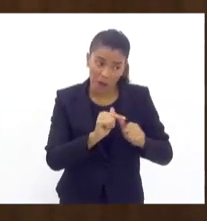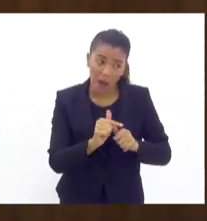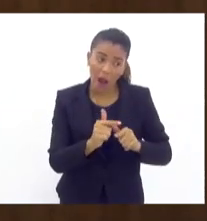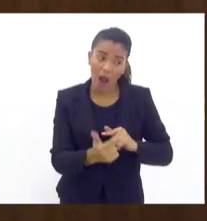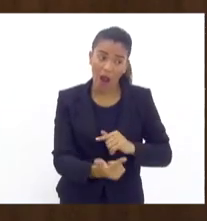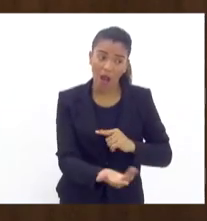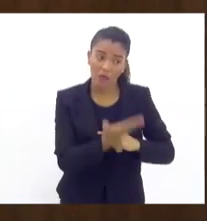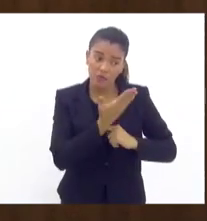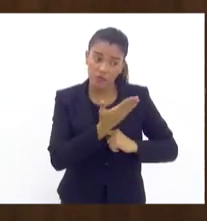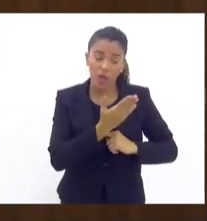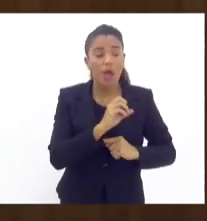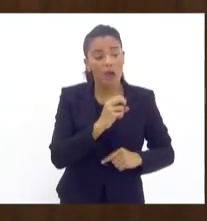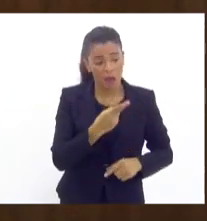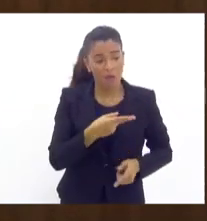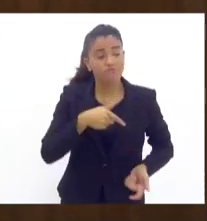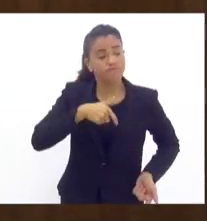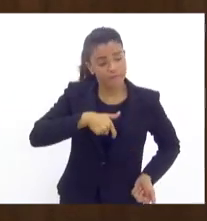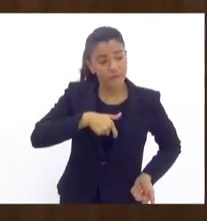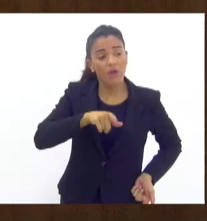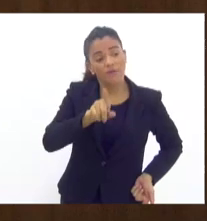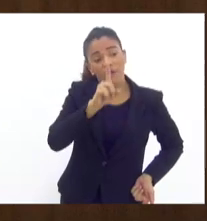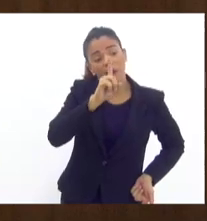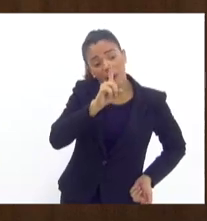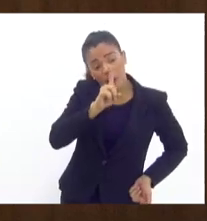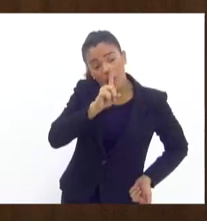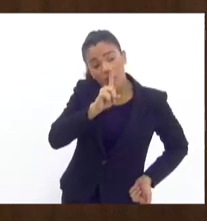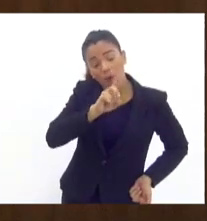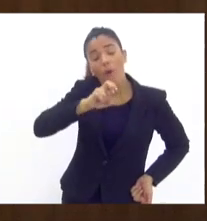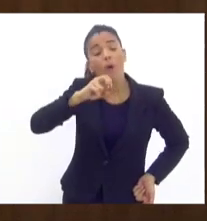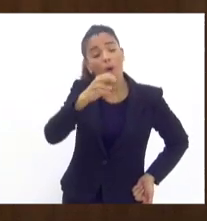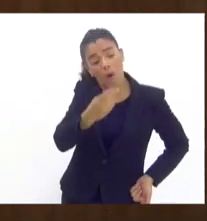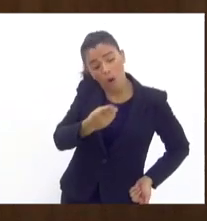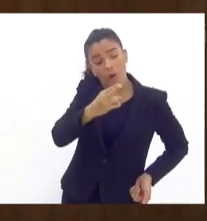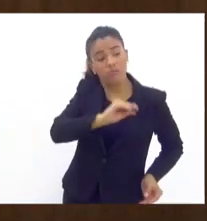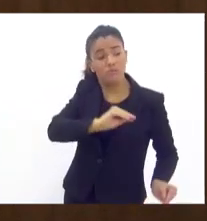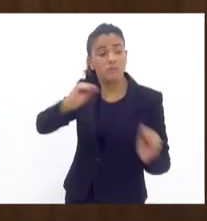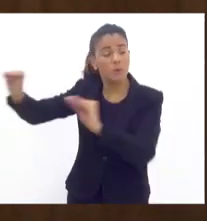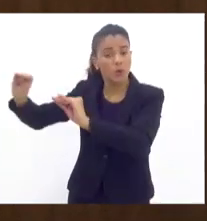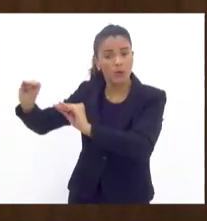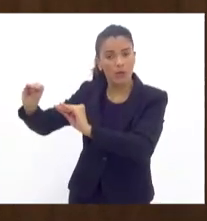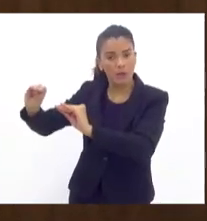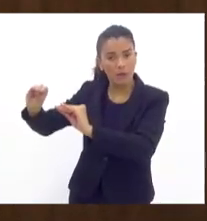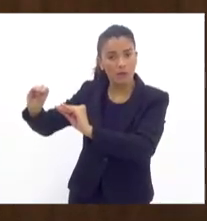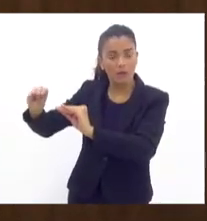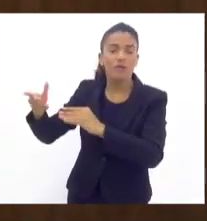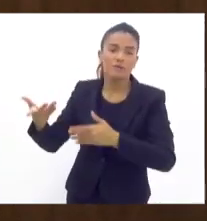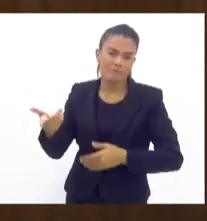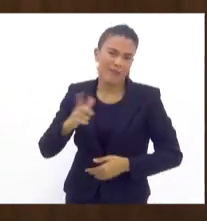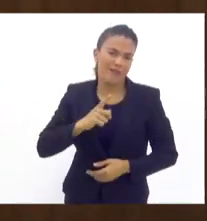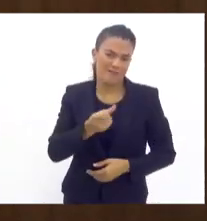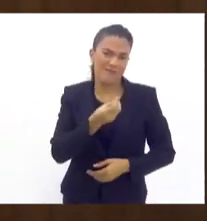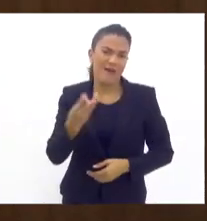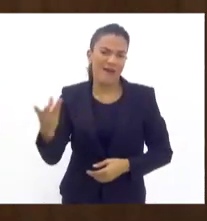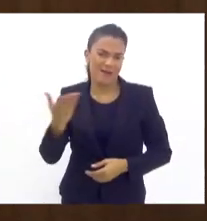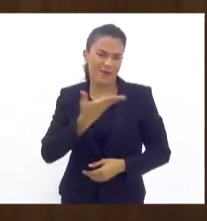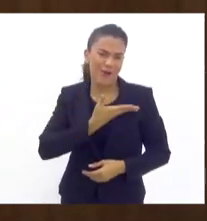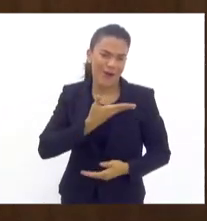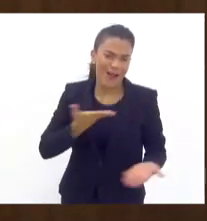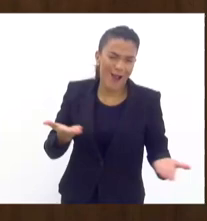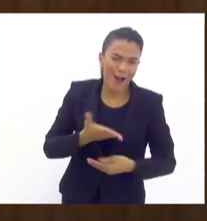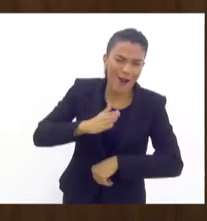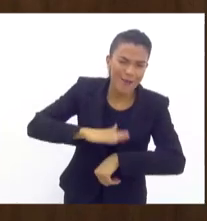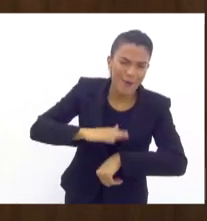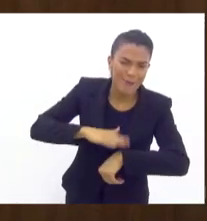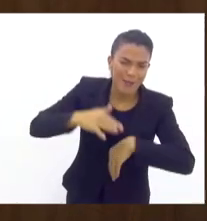fuzil, e fica quieto, ou tem que se mudar. Tem inúmeros colegas, neste exato momento,